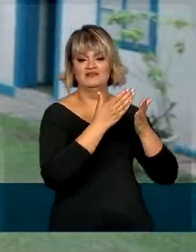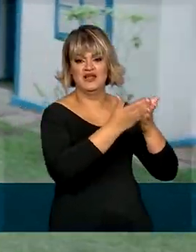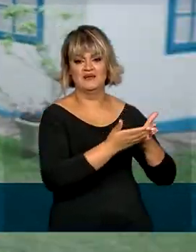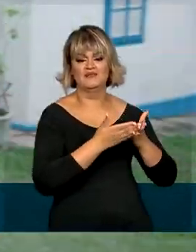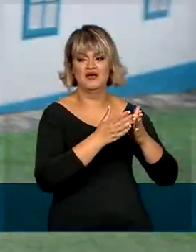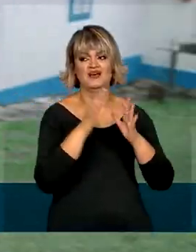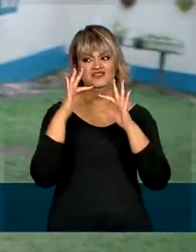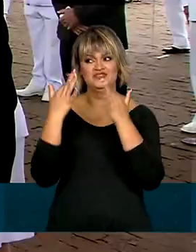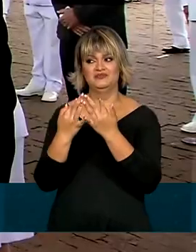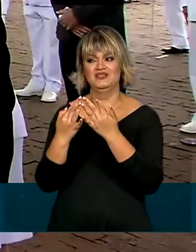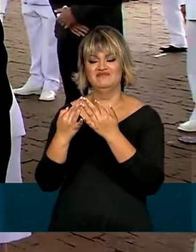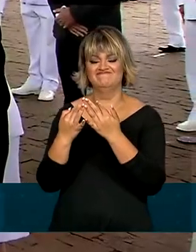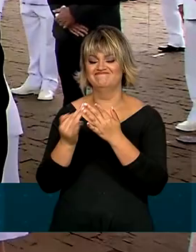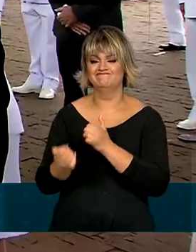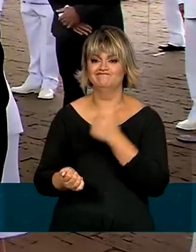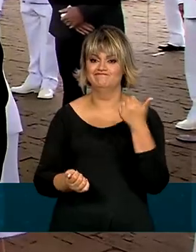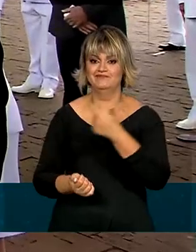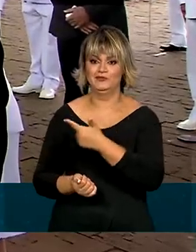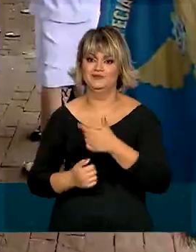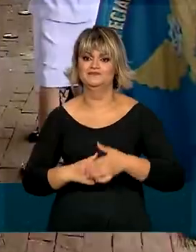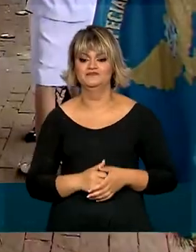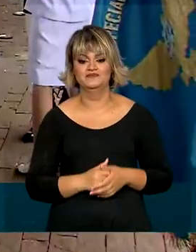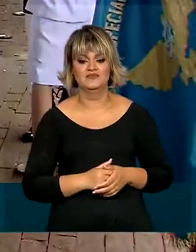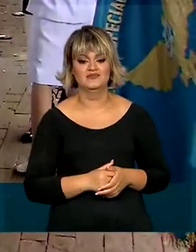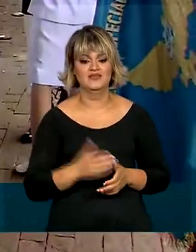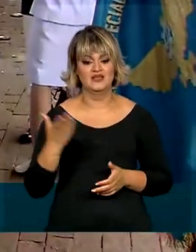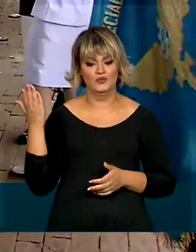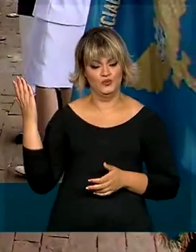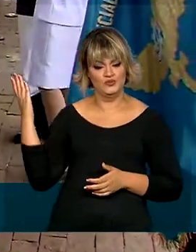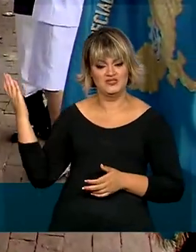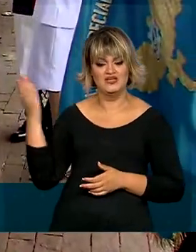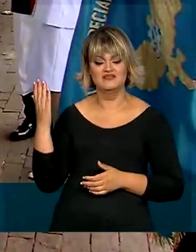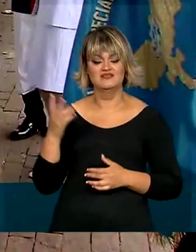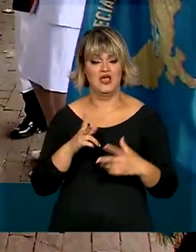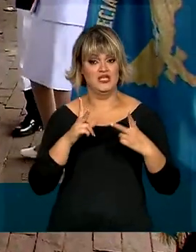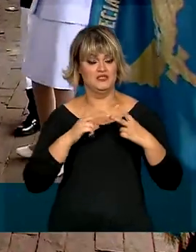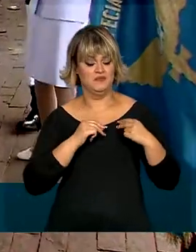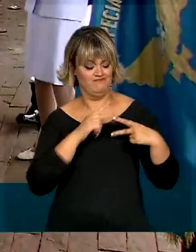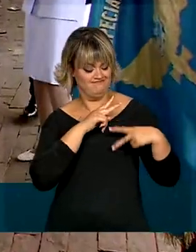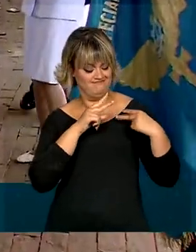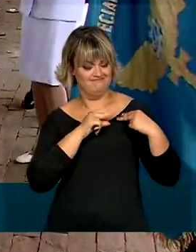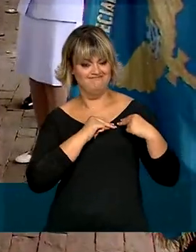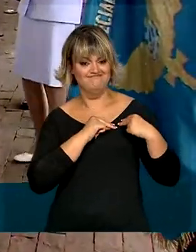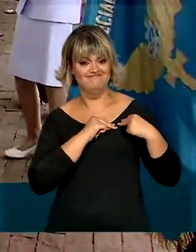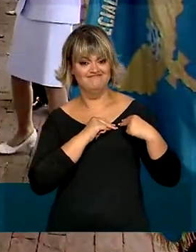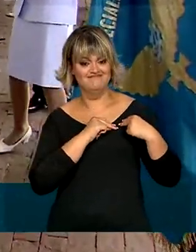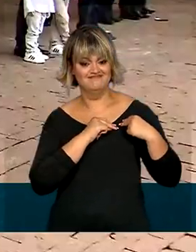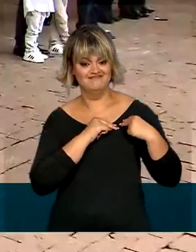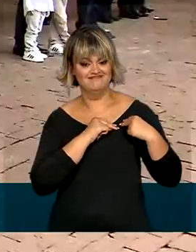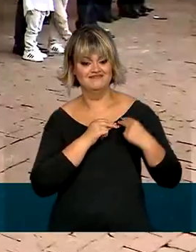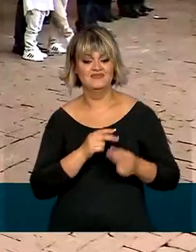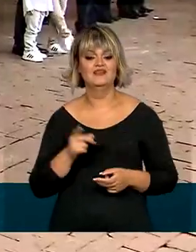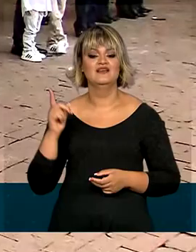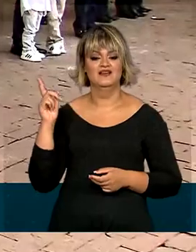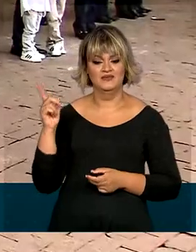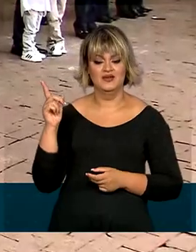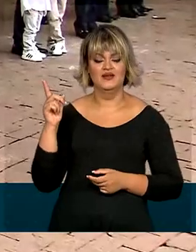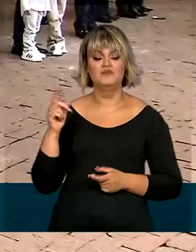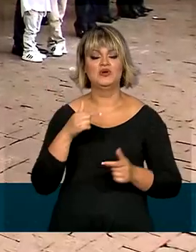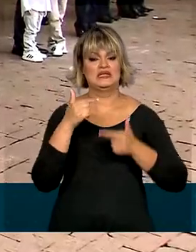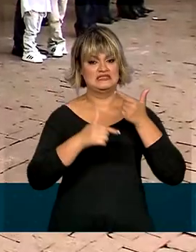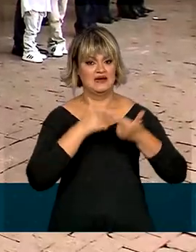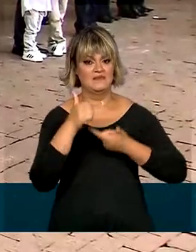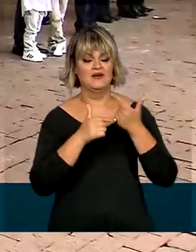lado da família. E autoridades civis e militares receberam a medalha Mérito Tamandaré pelo serviço